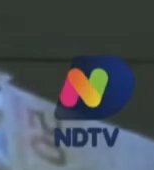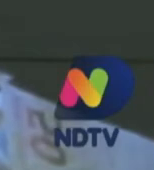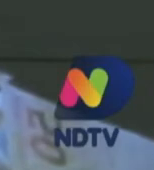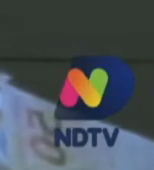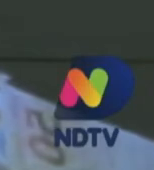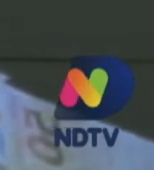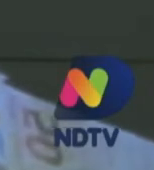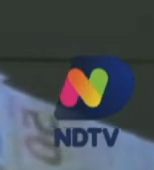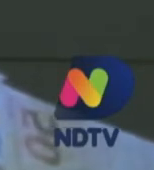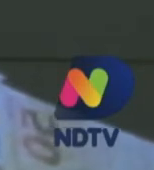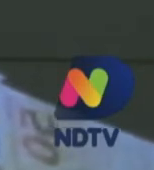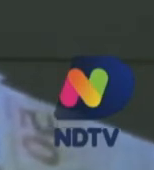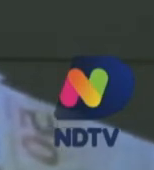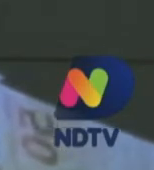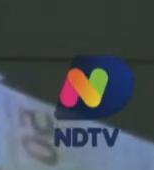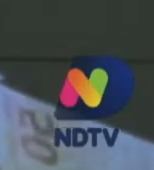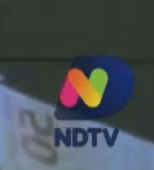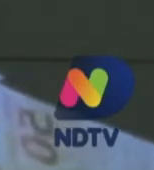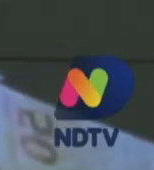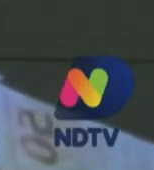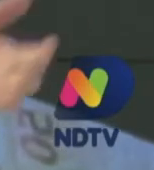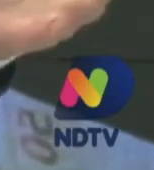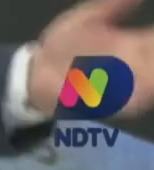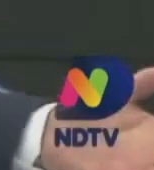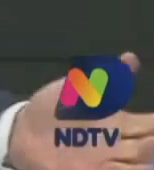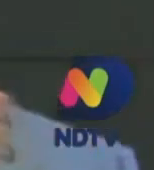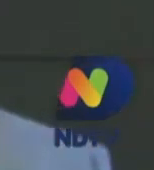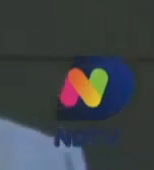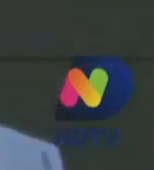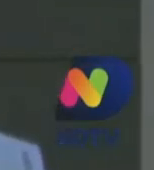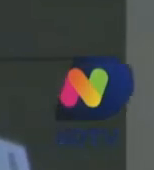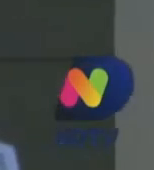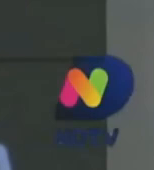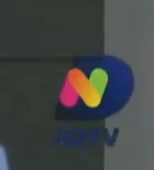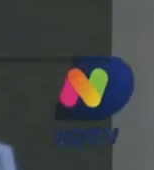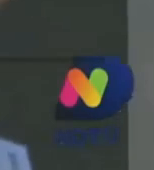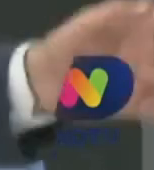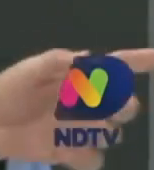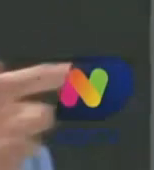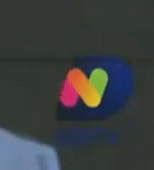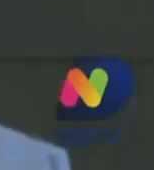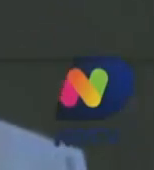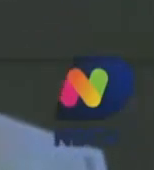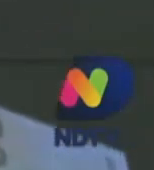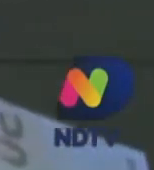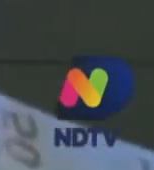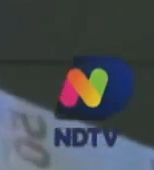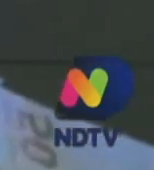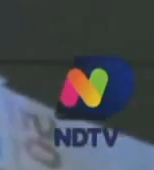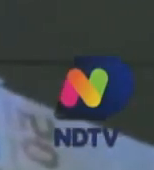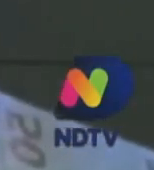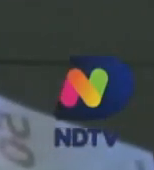amargas consequências de uma pandemia que ainda interfere na vida de todos nós